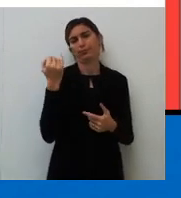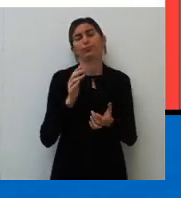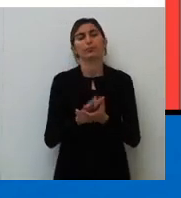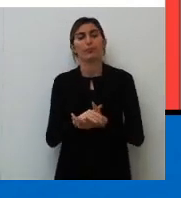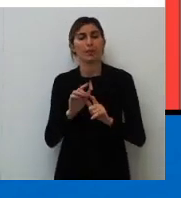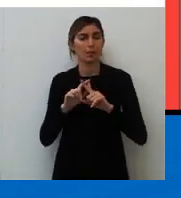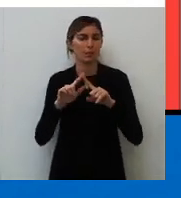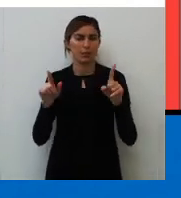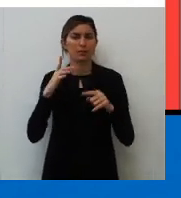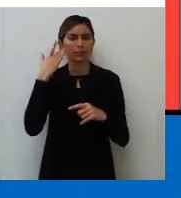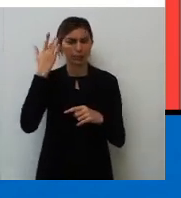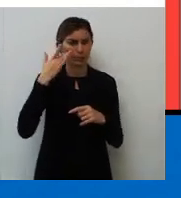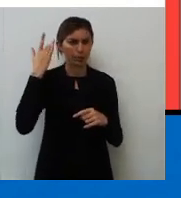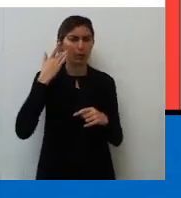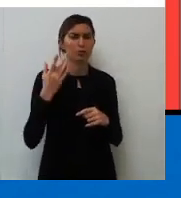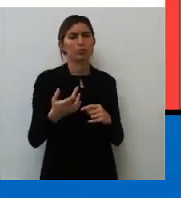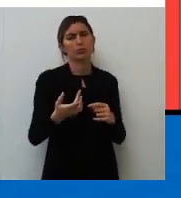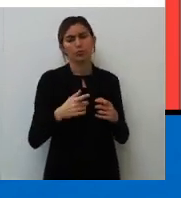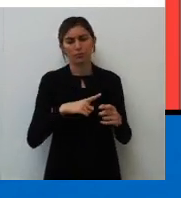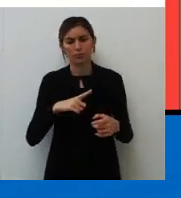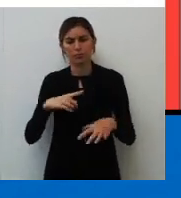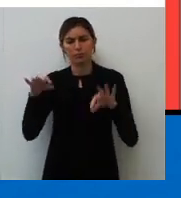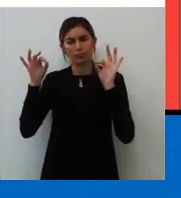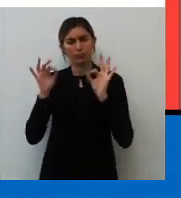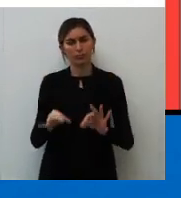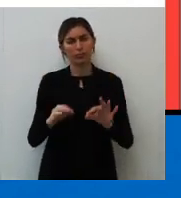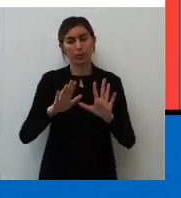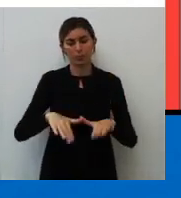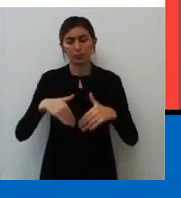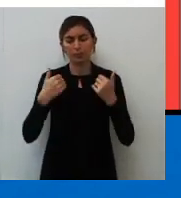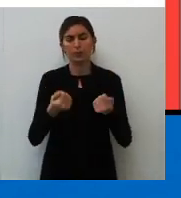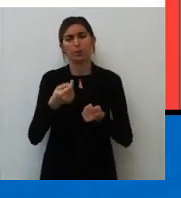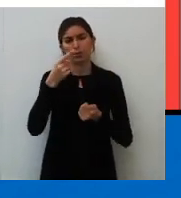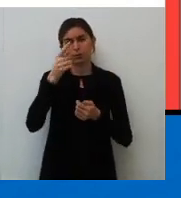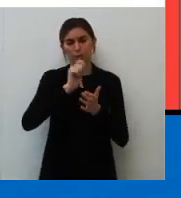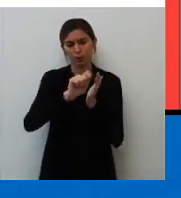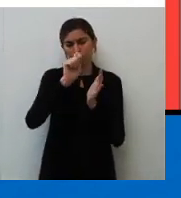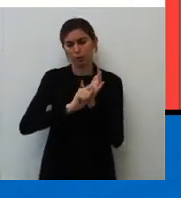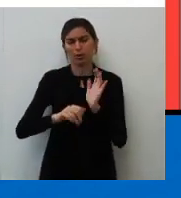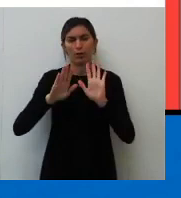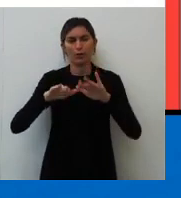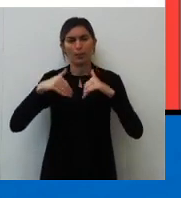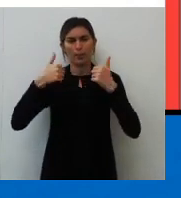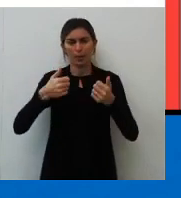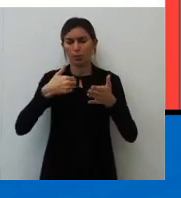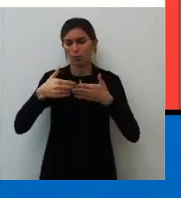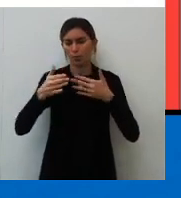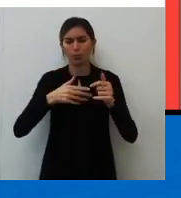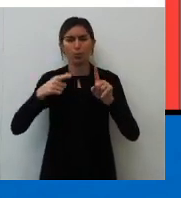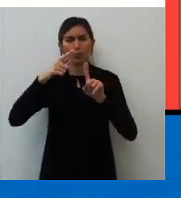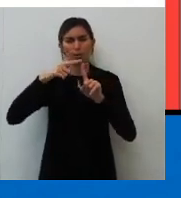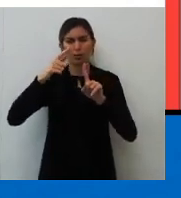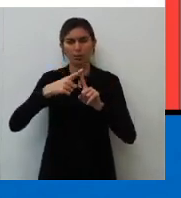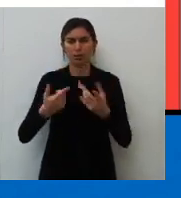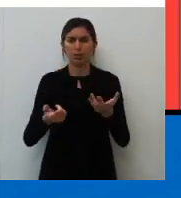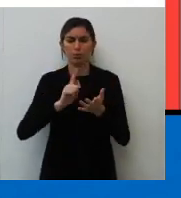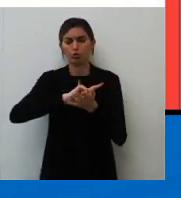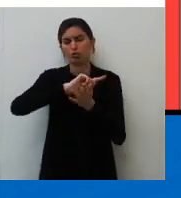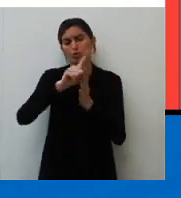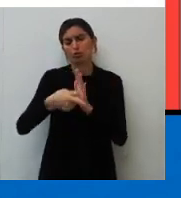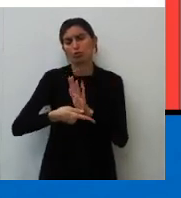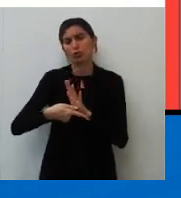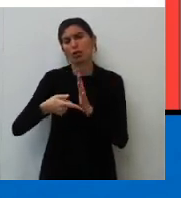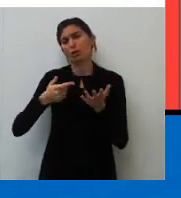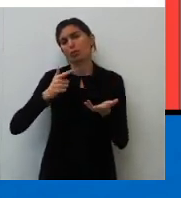Mas eu acho, gente, eu acho, né? Eu tenho certeza que a melhor forma de a gente escrever bem qualquer tipo de texto, qualquer gênero textual,